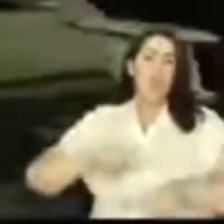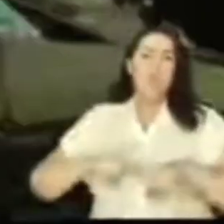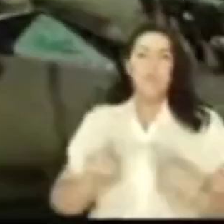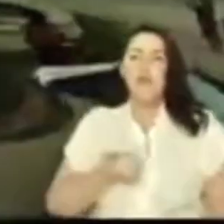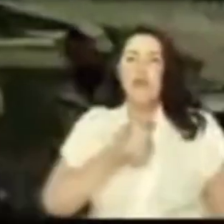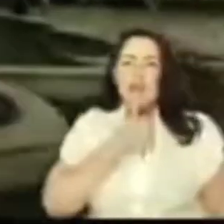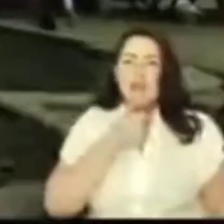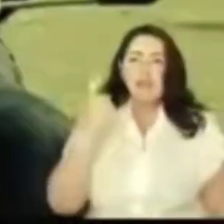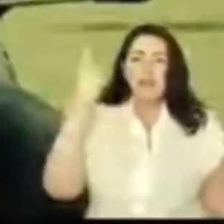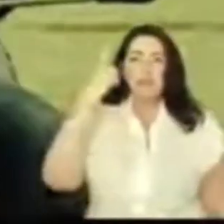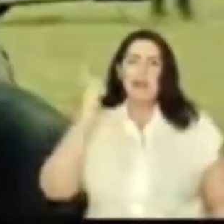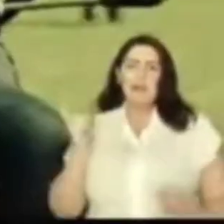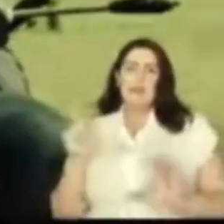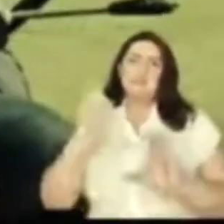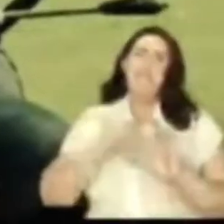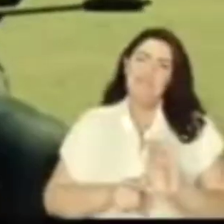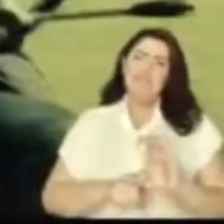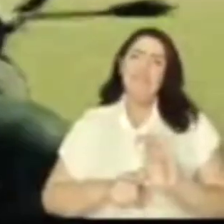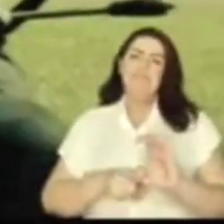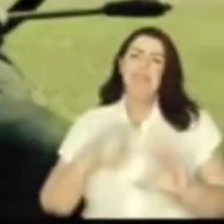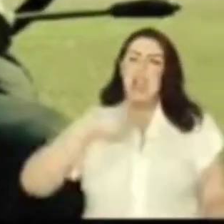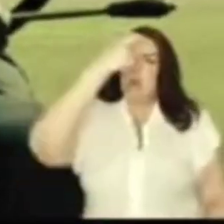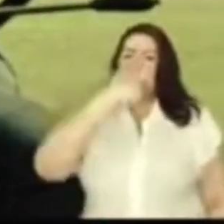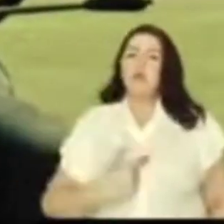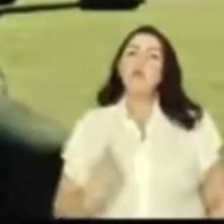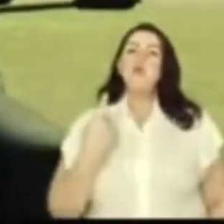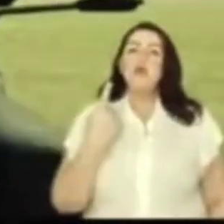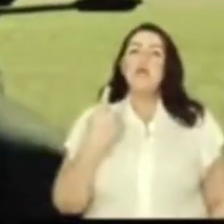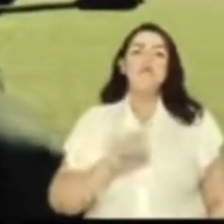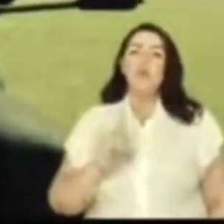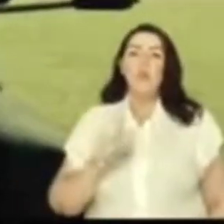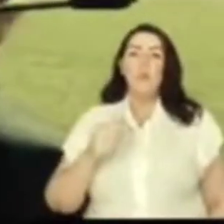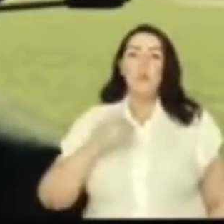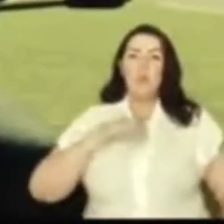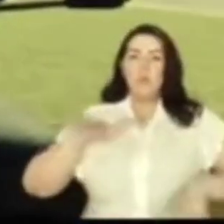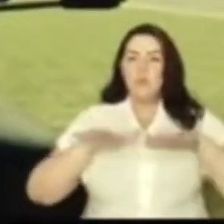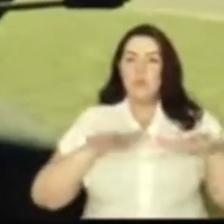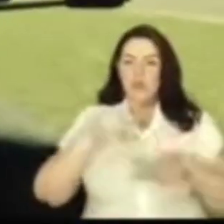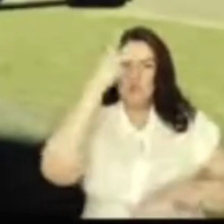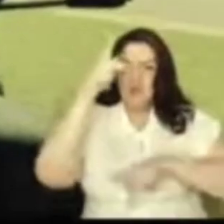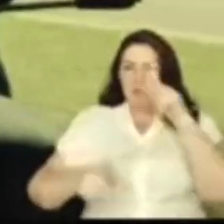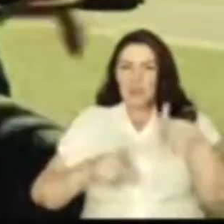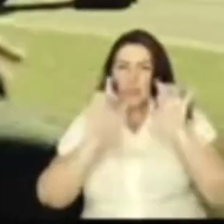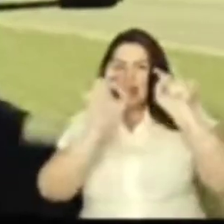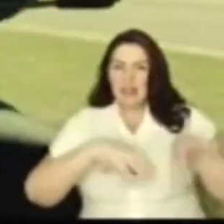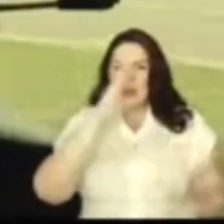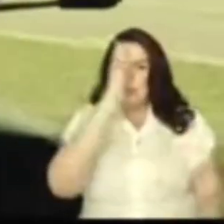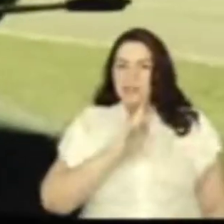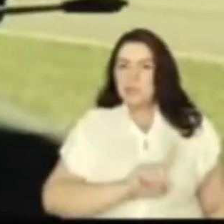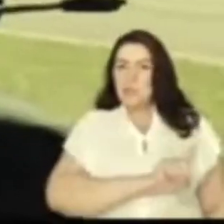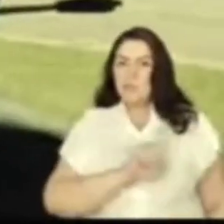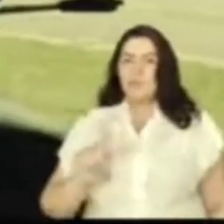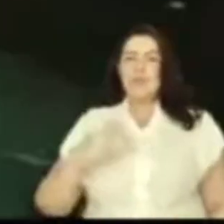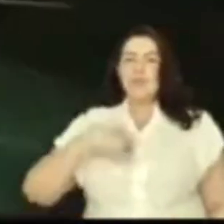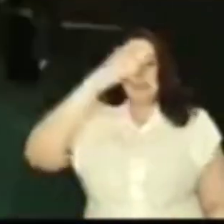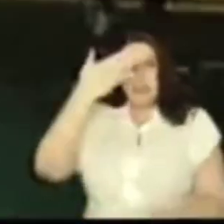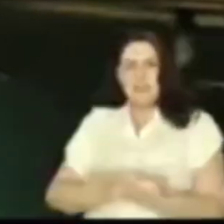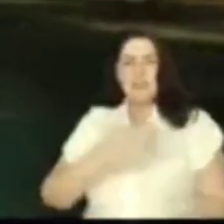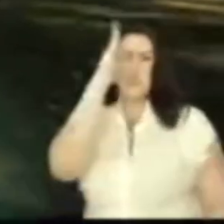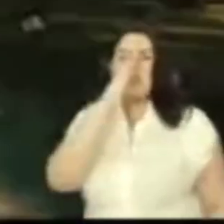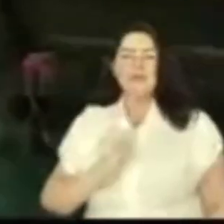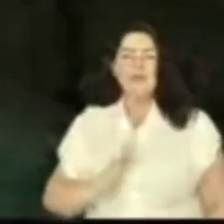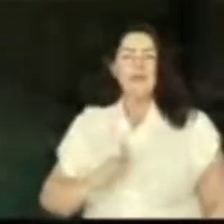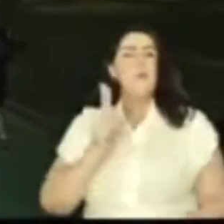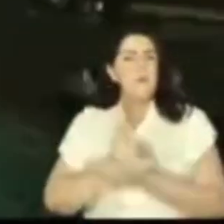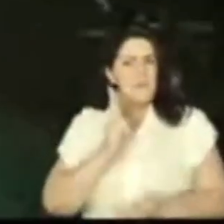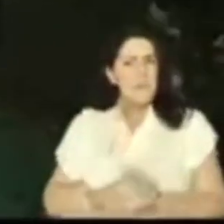do nosso povo é de escravo. Eu não sou uma pessoa, eu um movimento, um movimento de brasileiros que não vão desistir do Brasil. Eu acredito no Brasil. E por